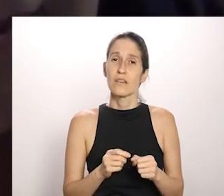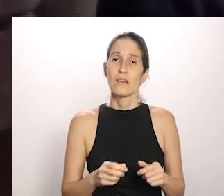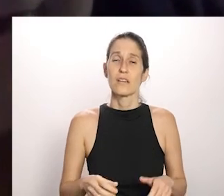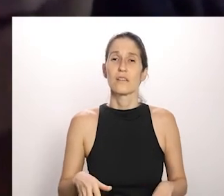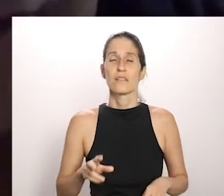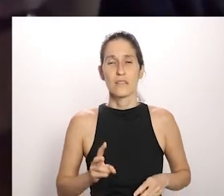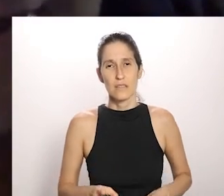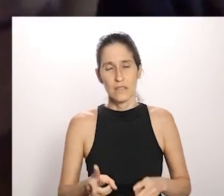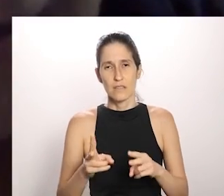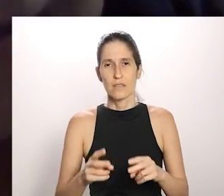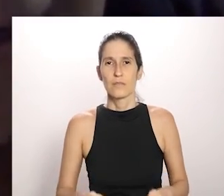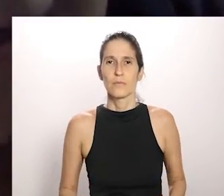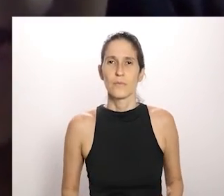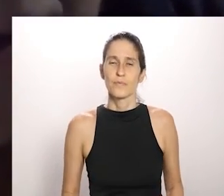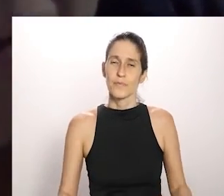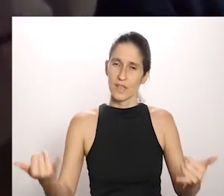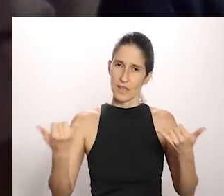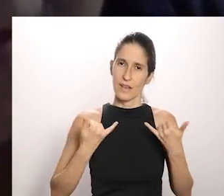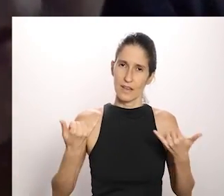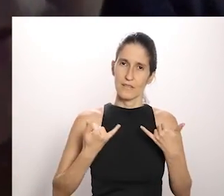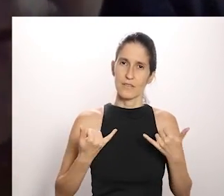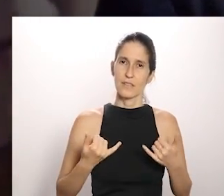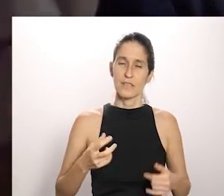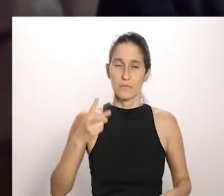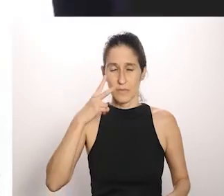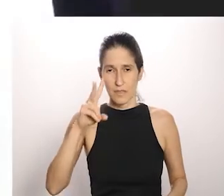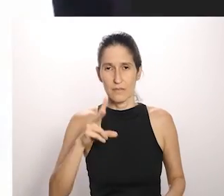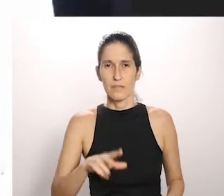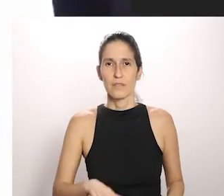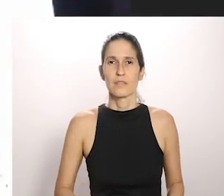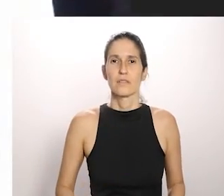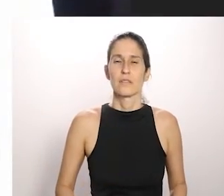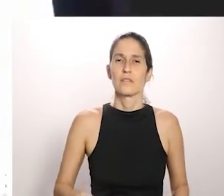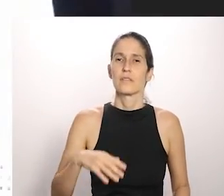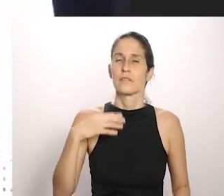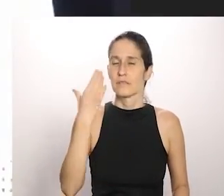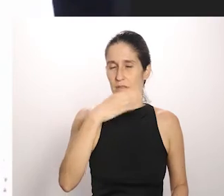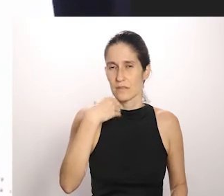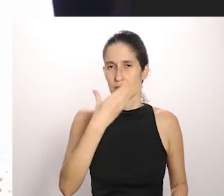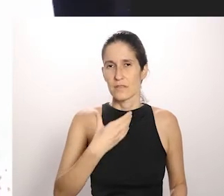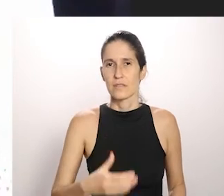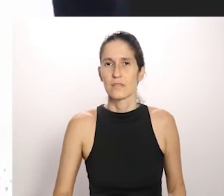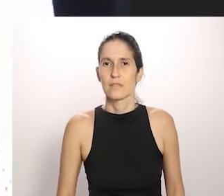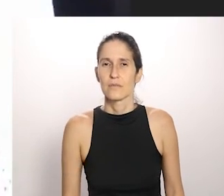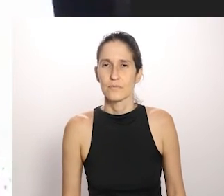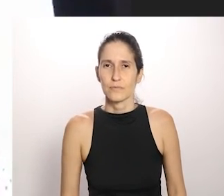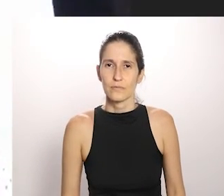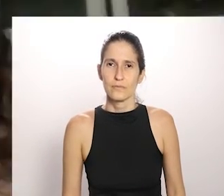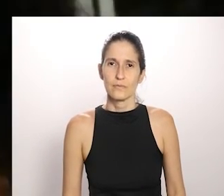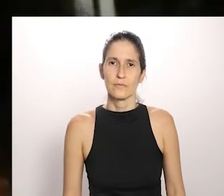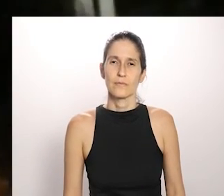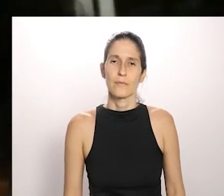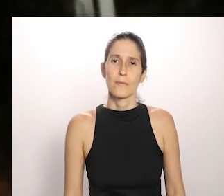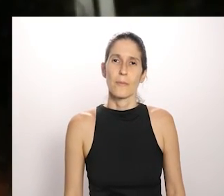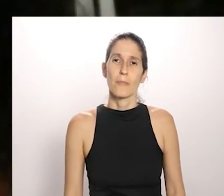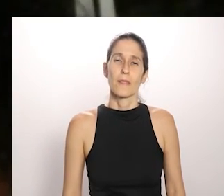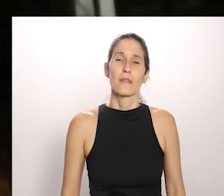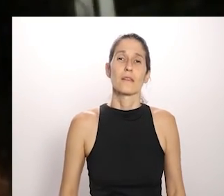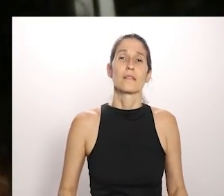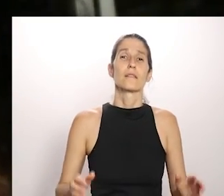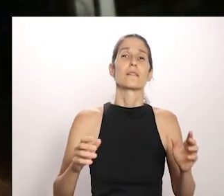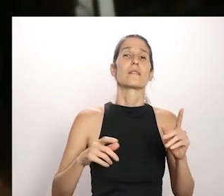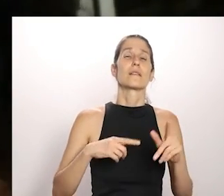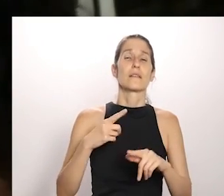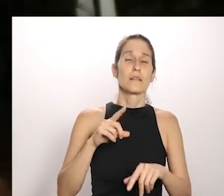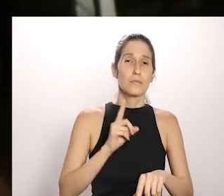nós aí que a gente vai ouvir essas sambadas aí que a gente está louco para ouvir foi muito bonito vocês cantando aí aliás daqui a pouco tem uma